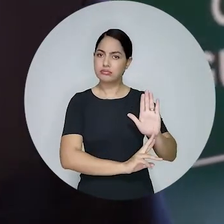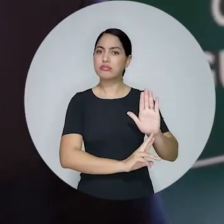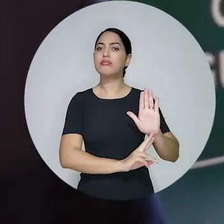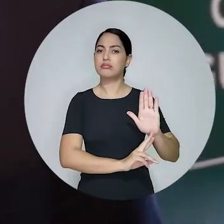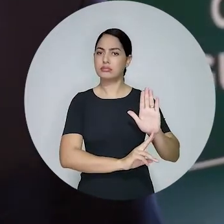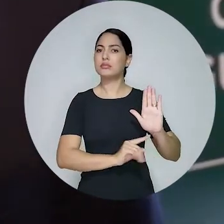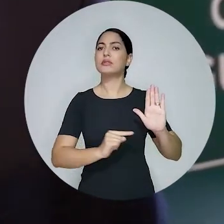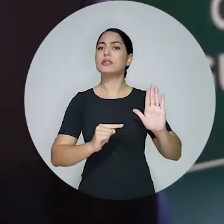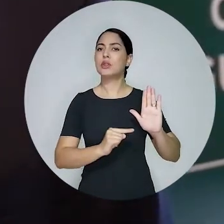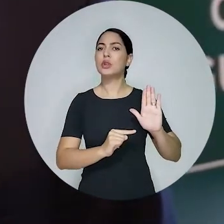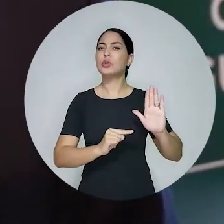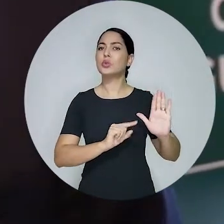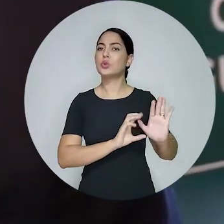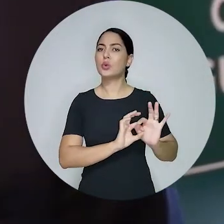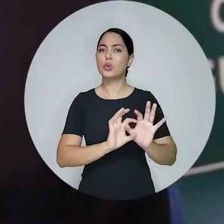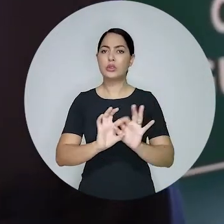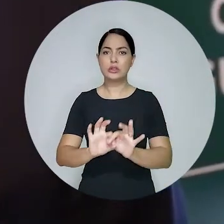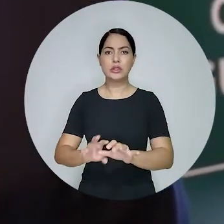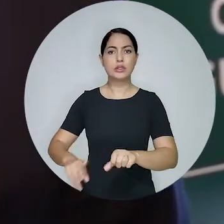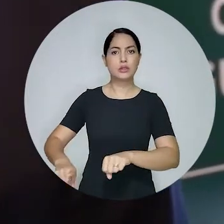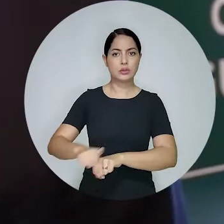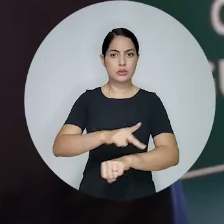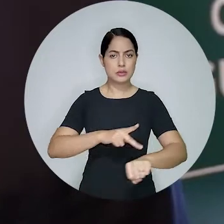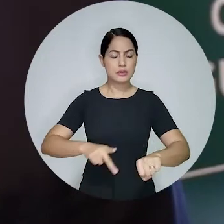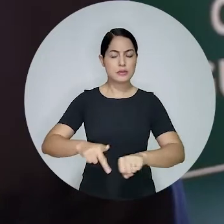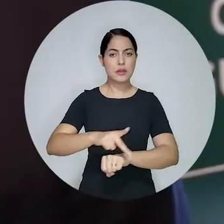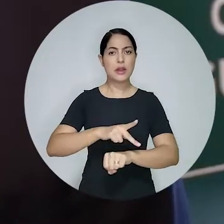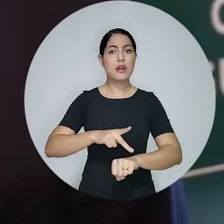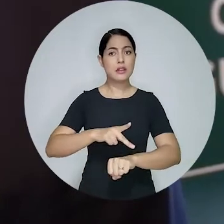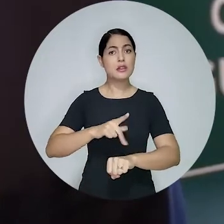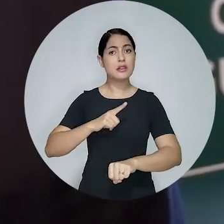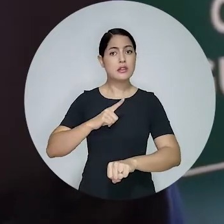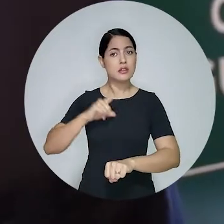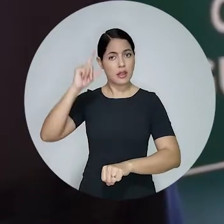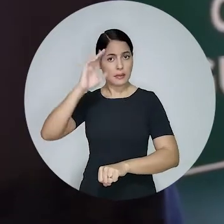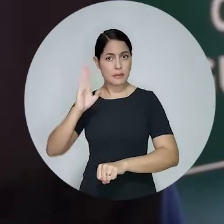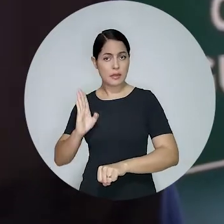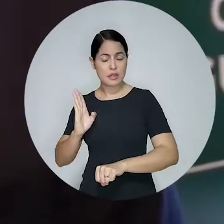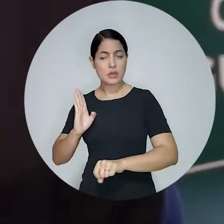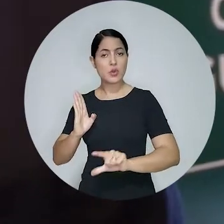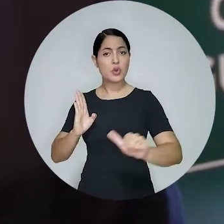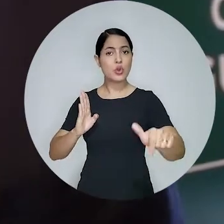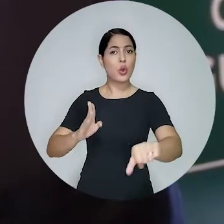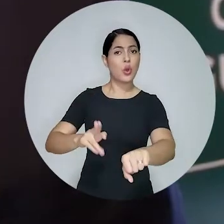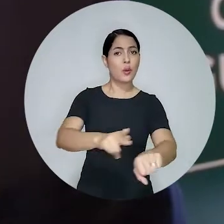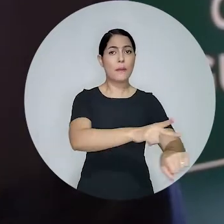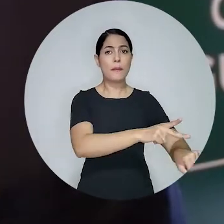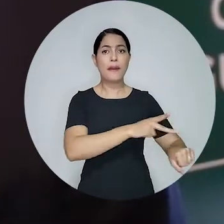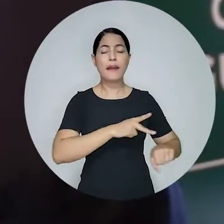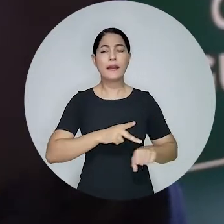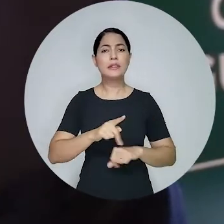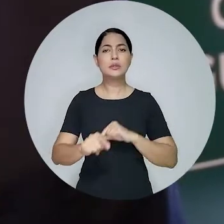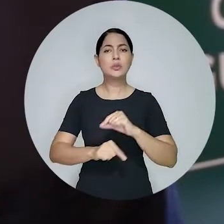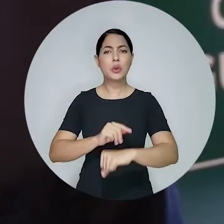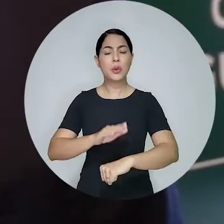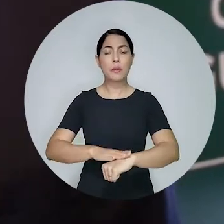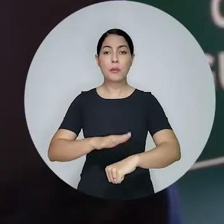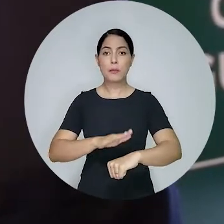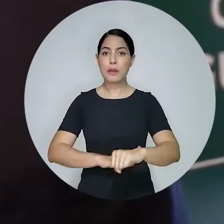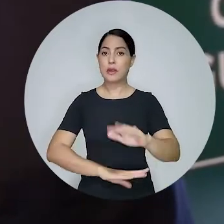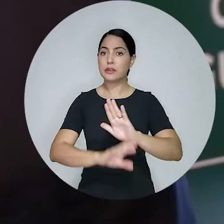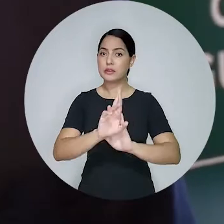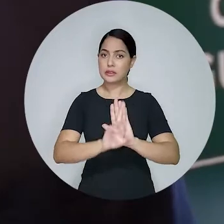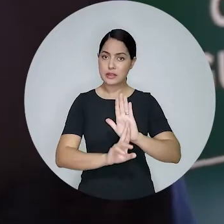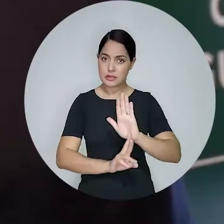regulação estatal não foge disso. Temos muitos colegas ao redor do Brasil e estudando ao redor do mundo também o novo